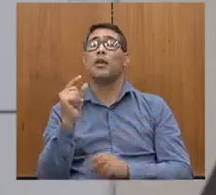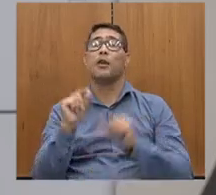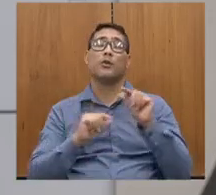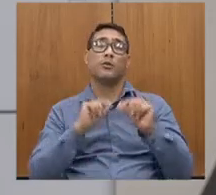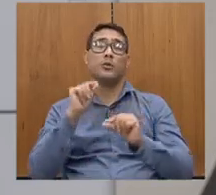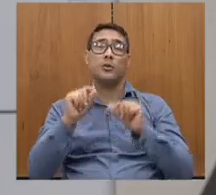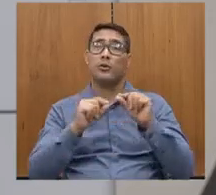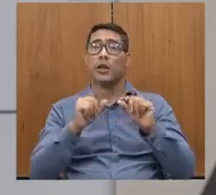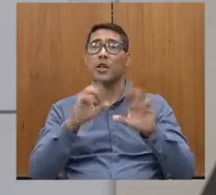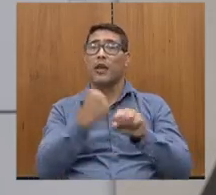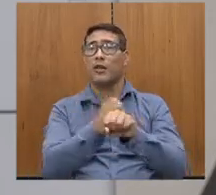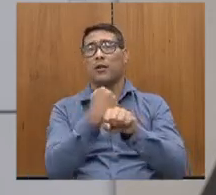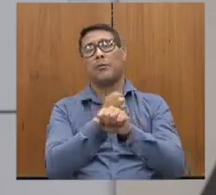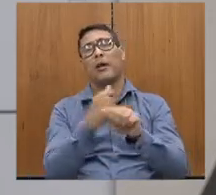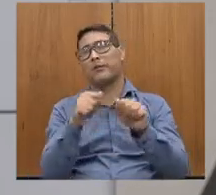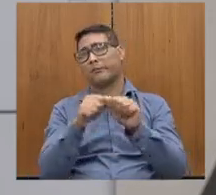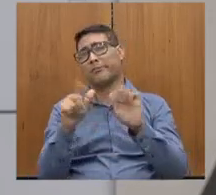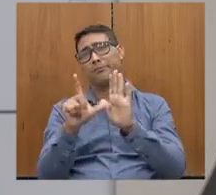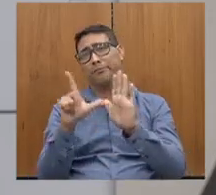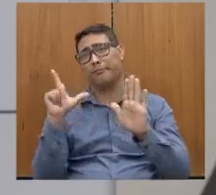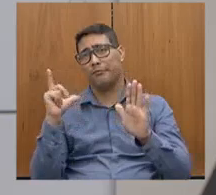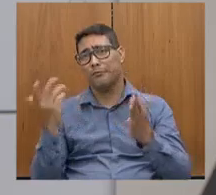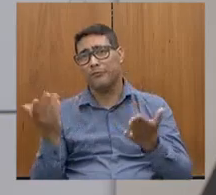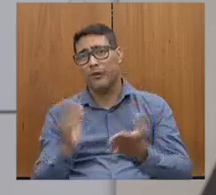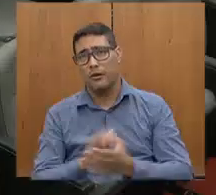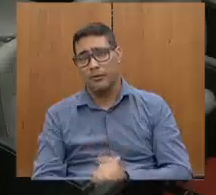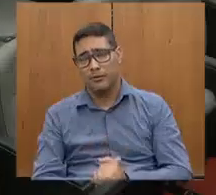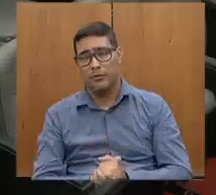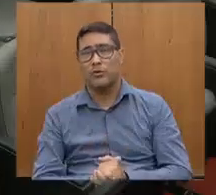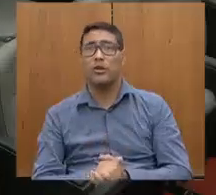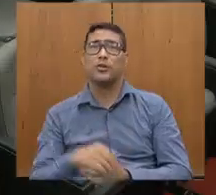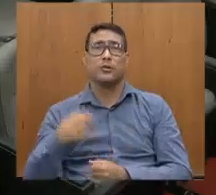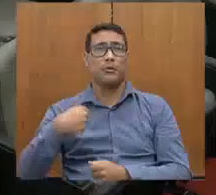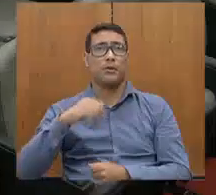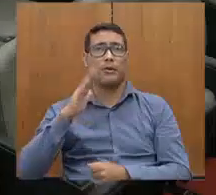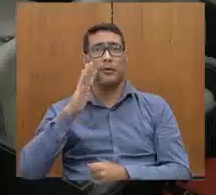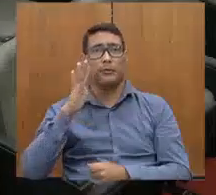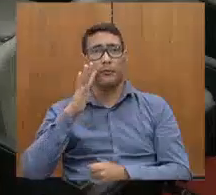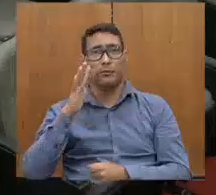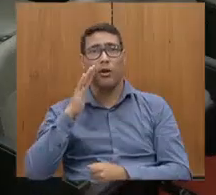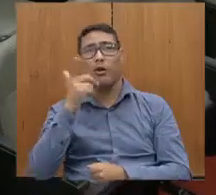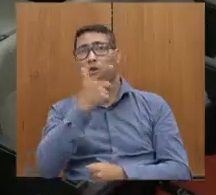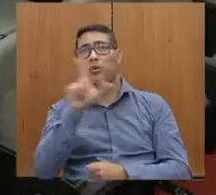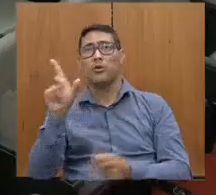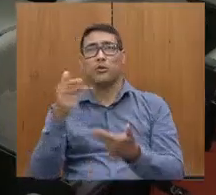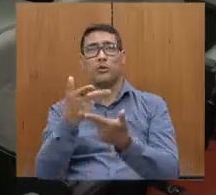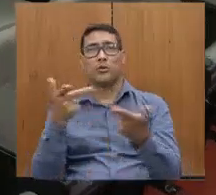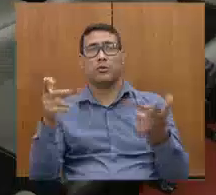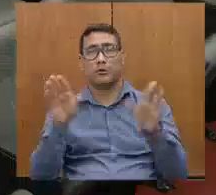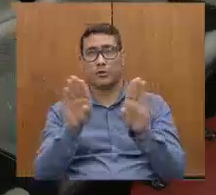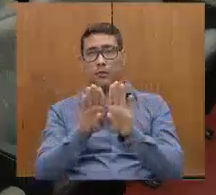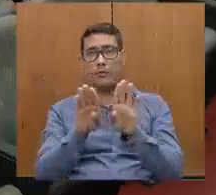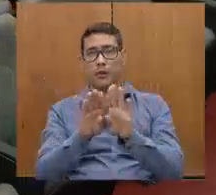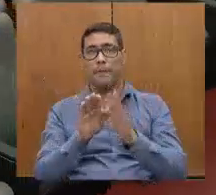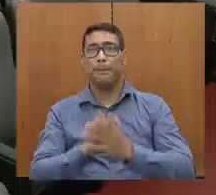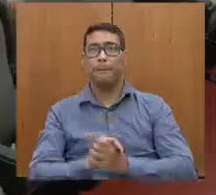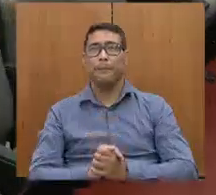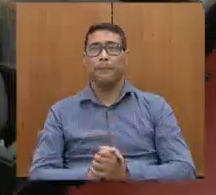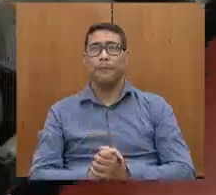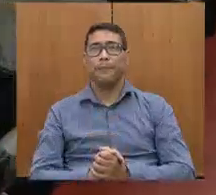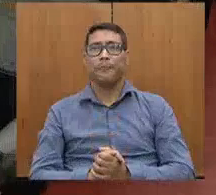mesmo, enfim, da Nascente, nós precisamos sentar depois, porque tem outras reivindicações também. Então, mas,